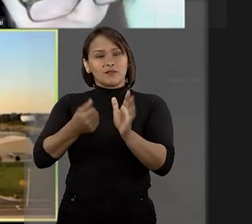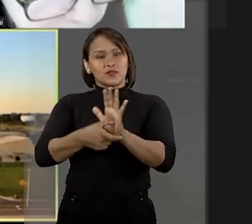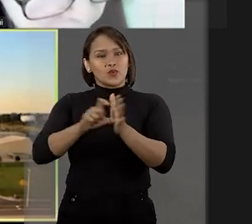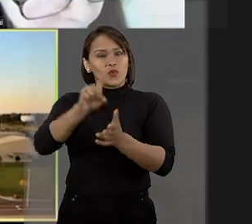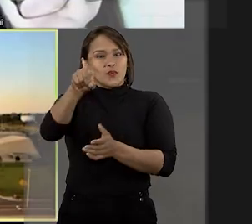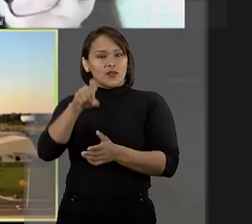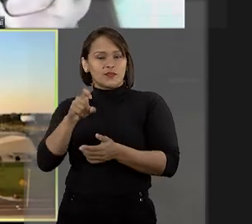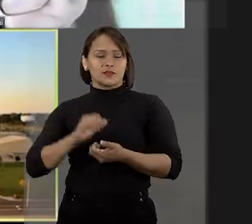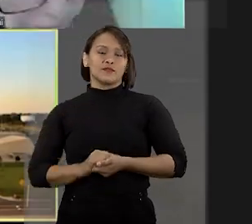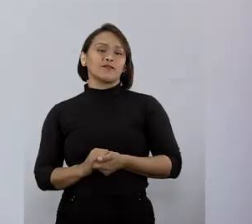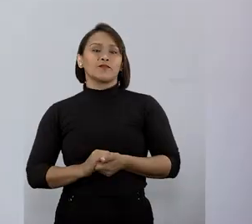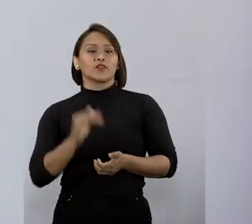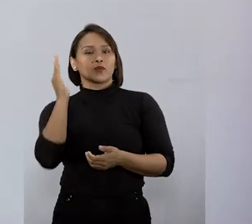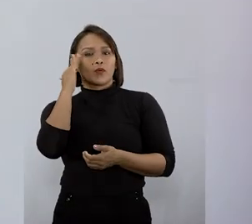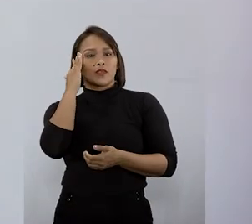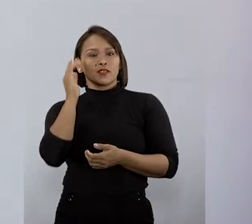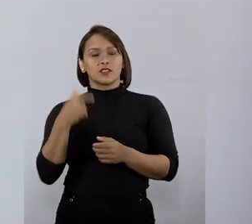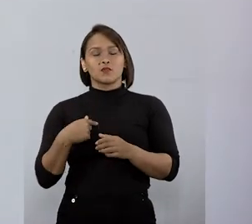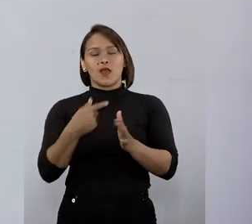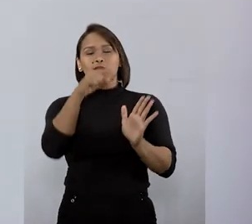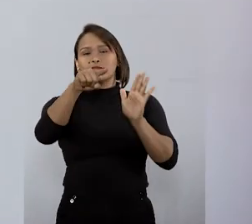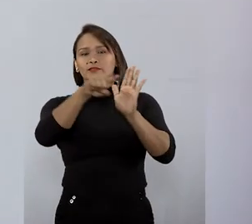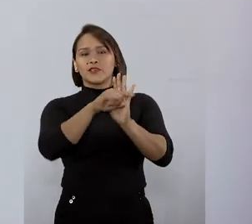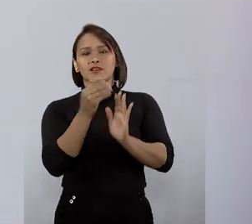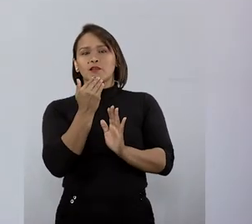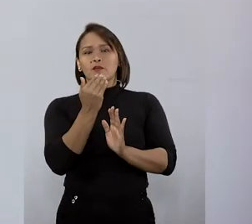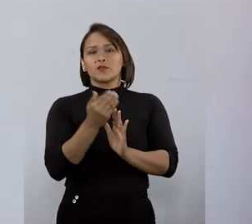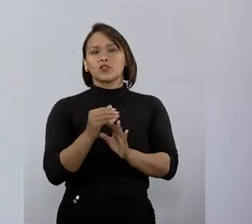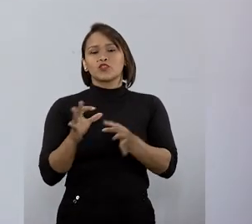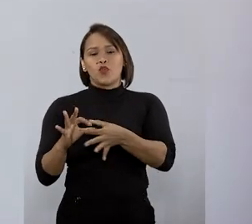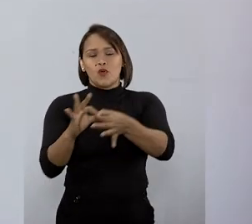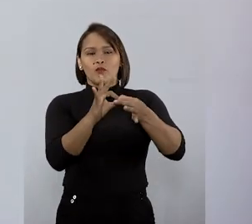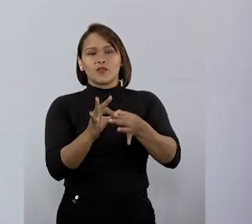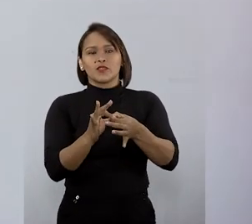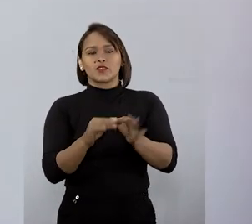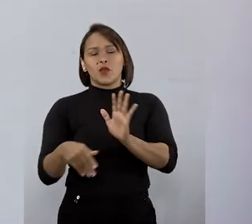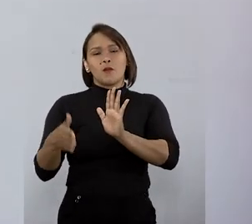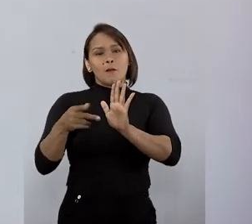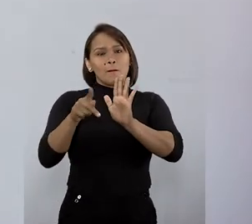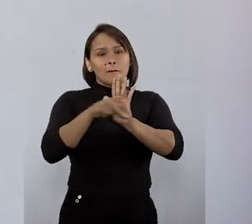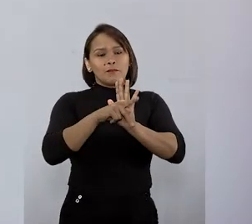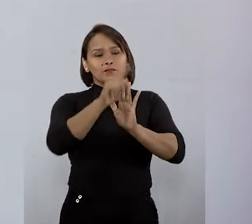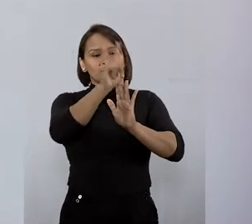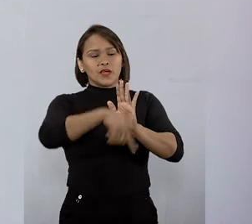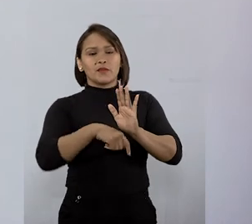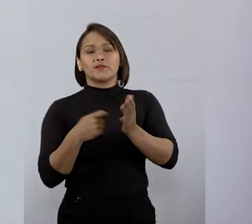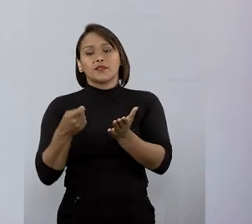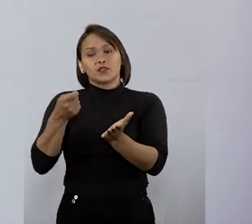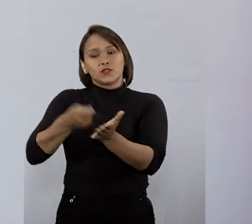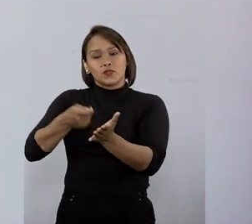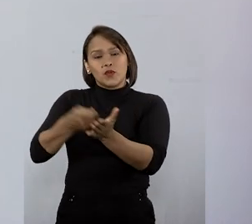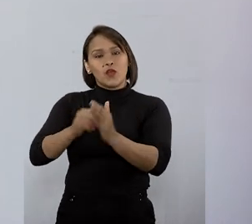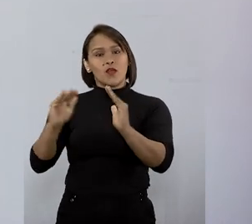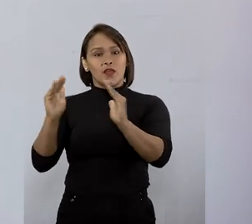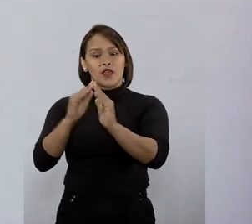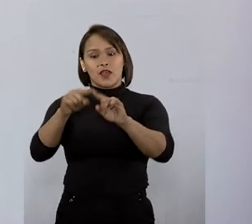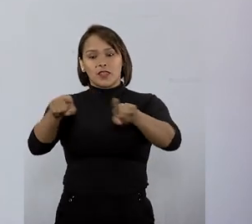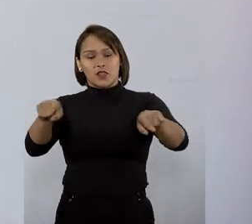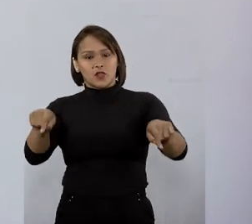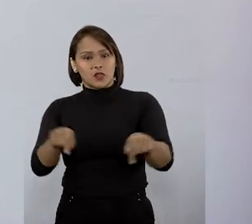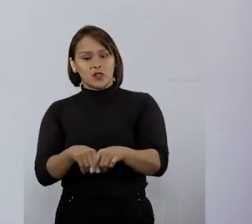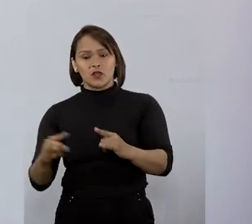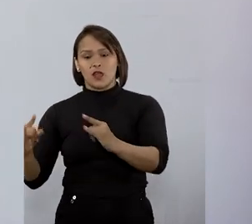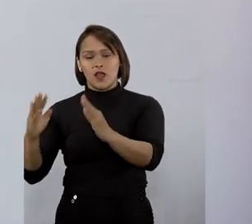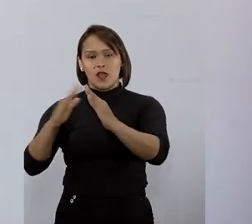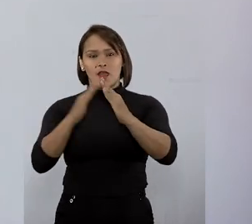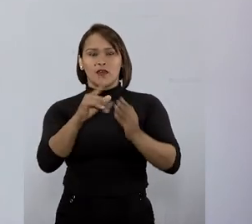proprietário anterior. Com esse entendimento, foi negado o pedido de uma associação de proprietários para que os compradores de imóveis no